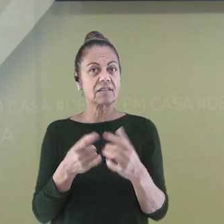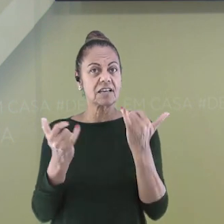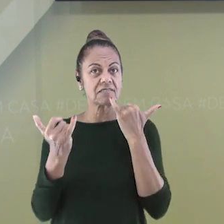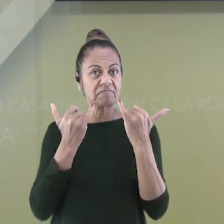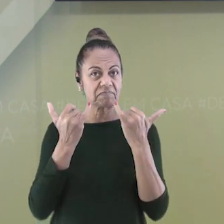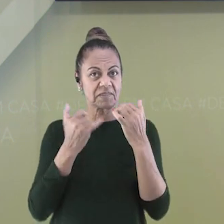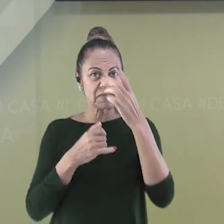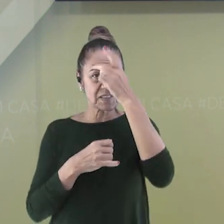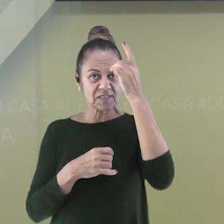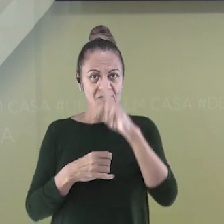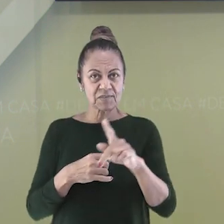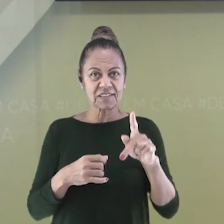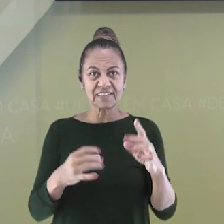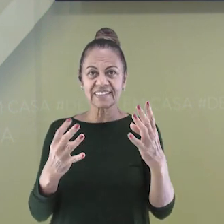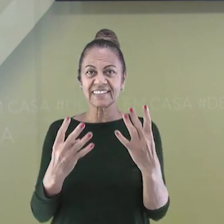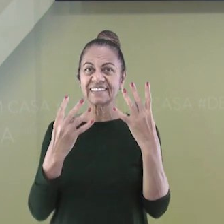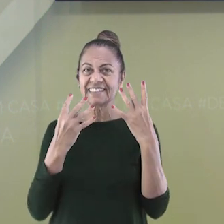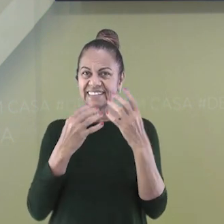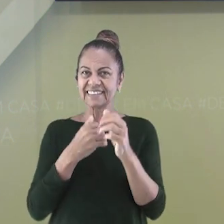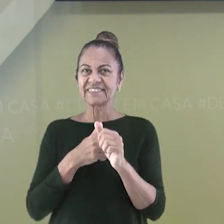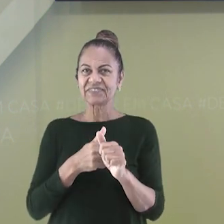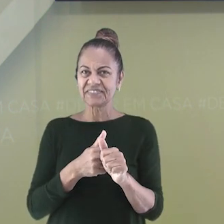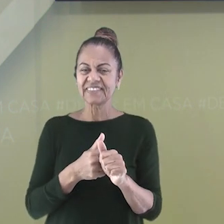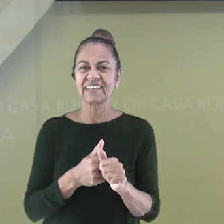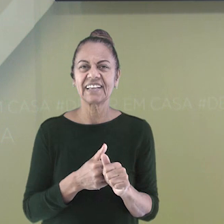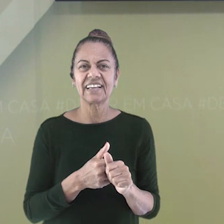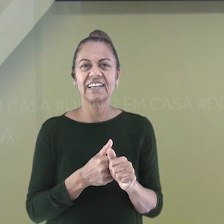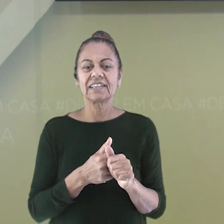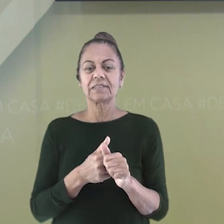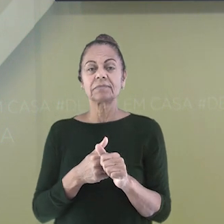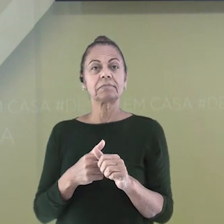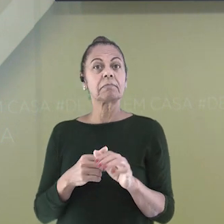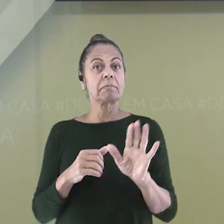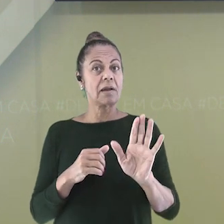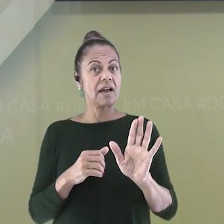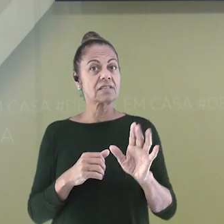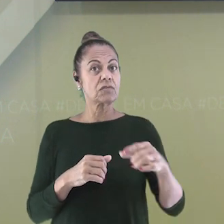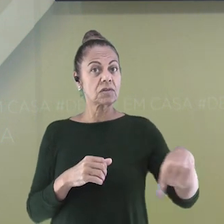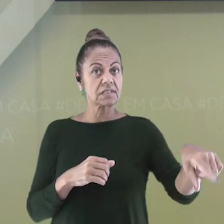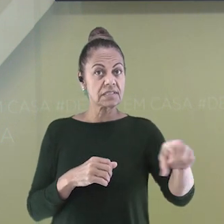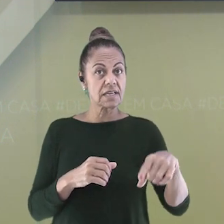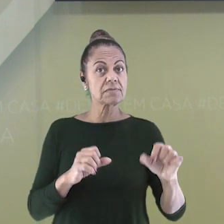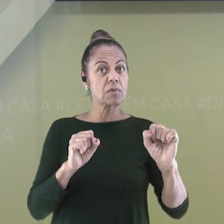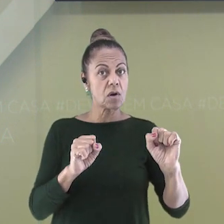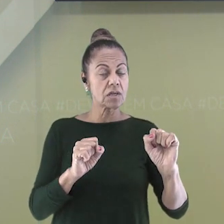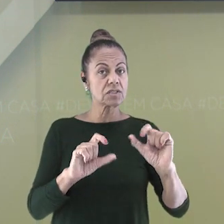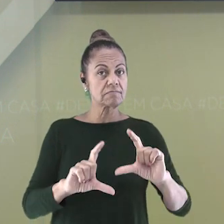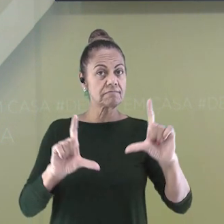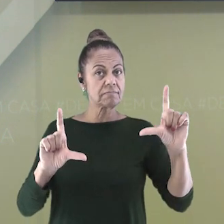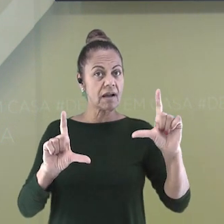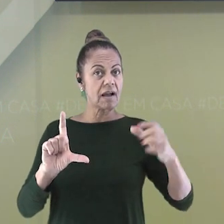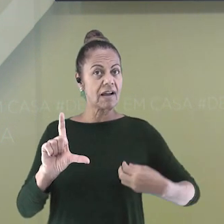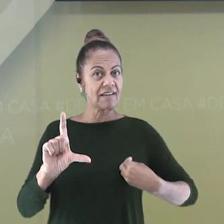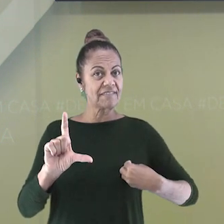professores e professoras que estão nos assistindo. Enquanto isso, você pode marcar sua presença nesta